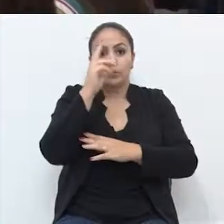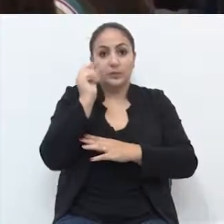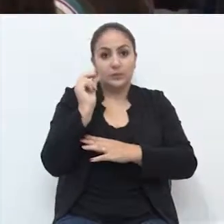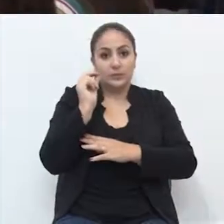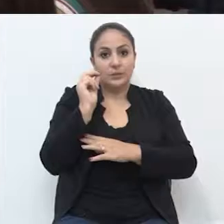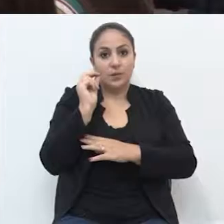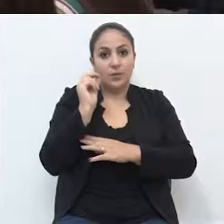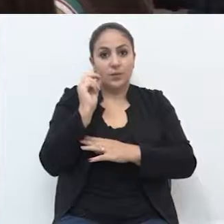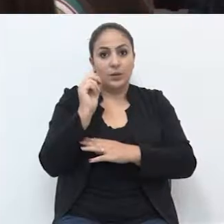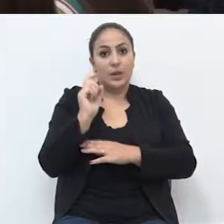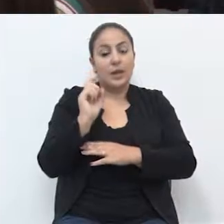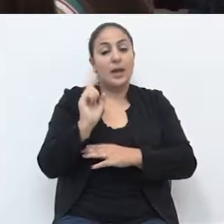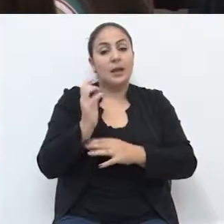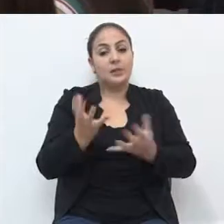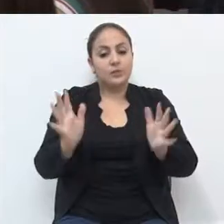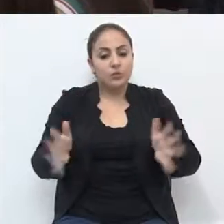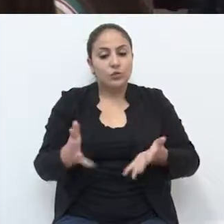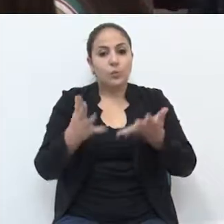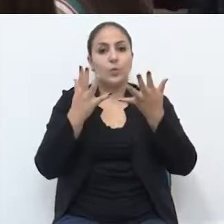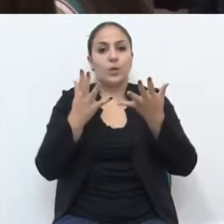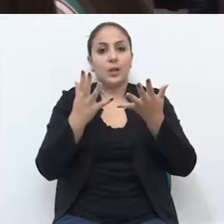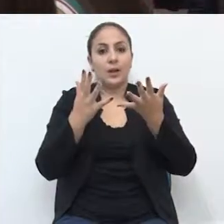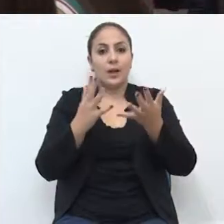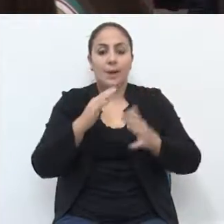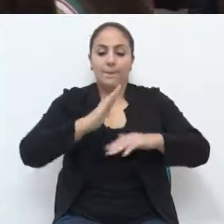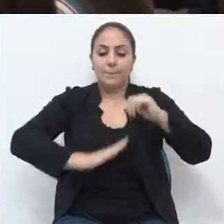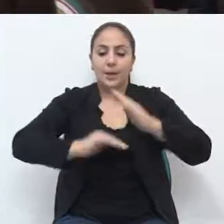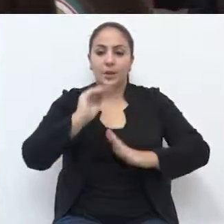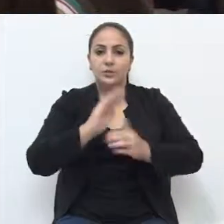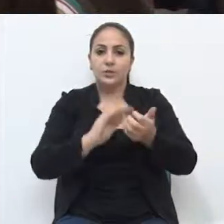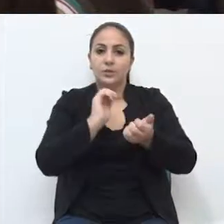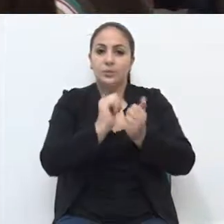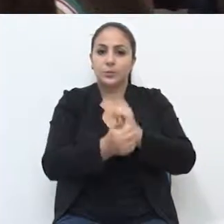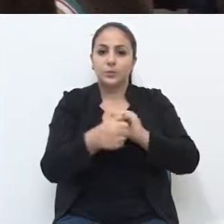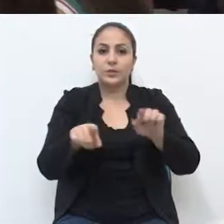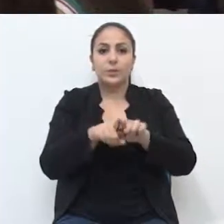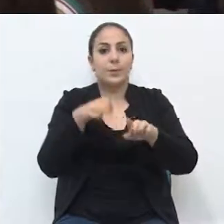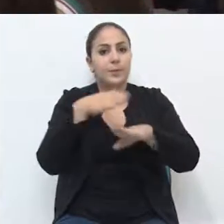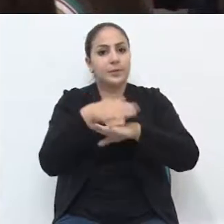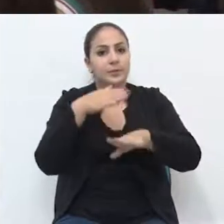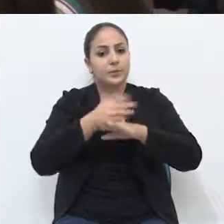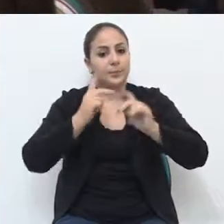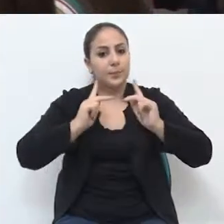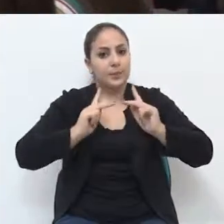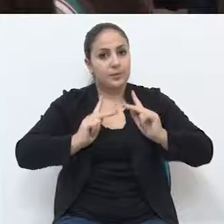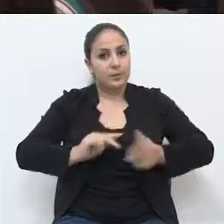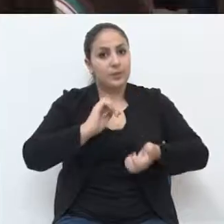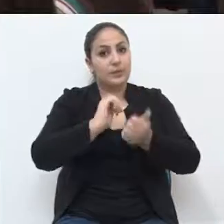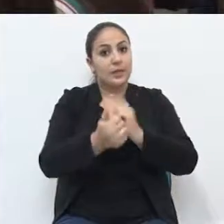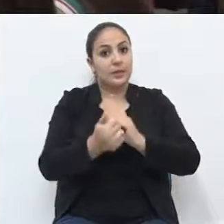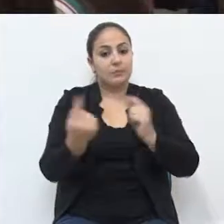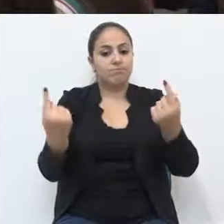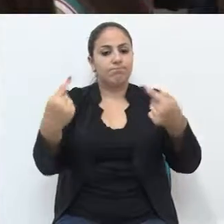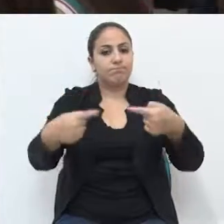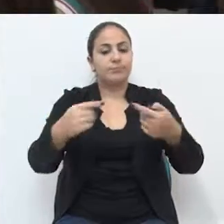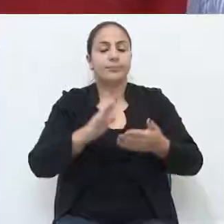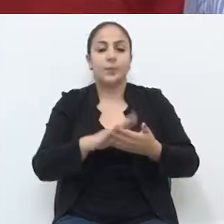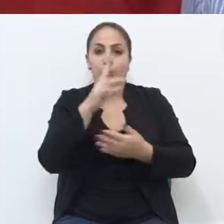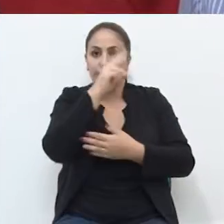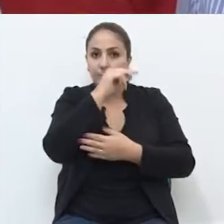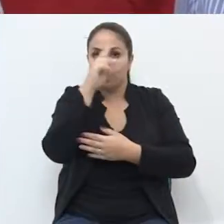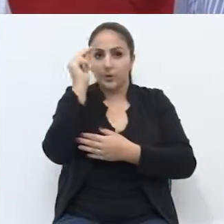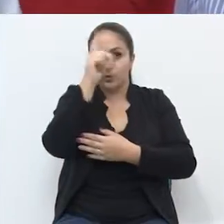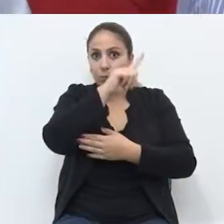municipal busca estimular o surgimento de talentos, a prática esportiva e a participação de atletas em competições.